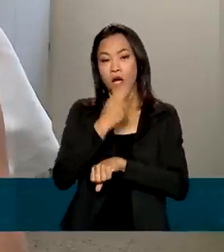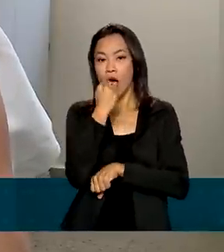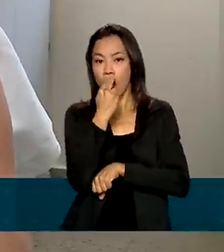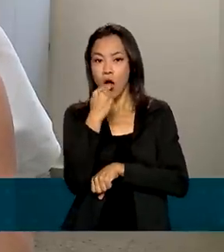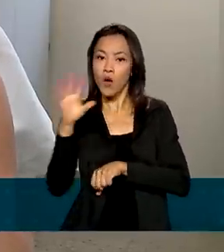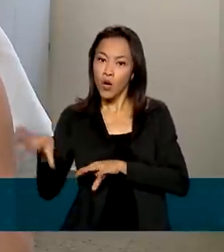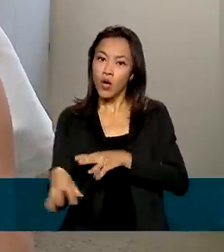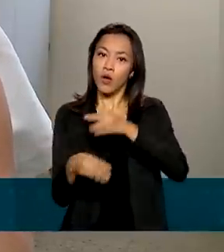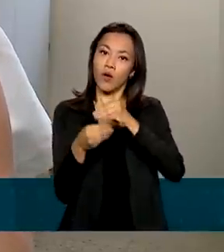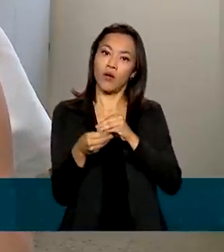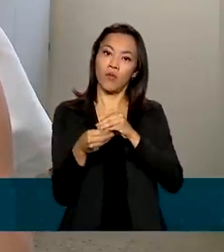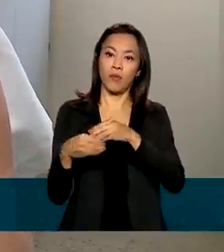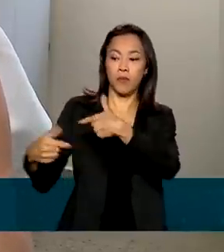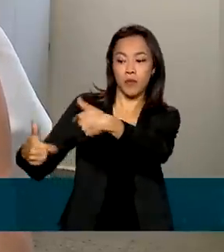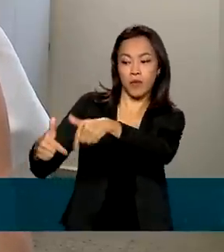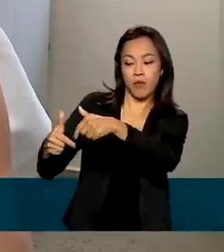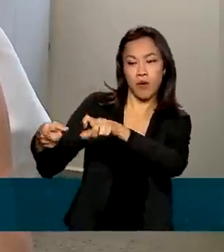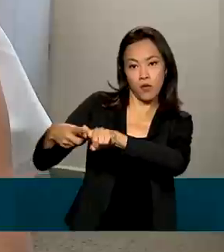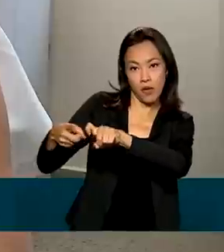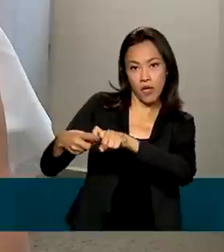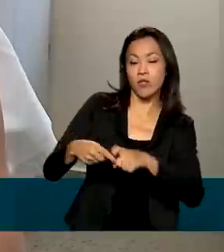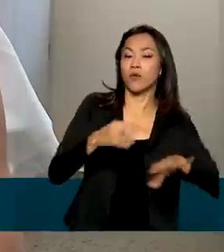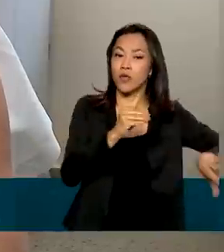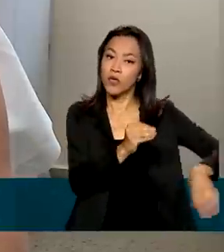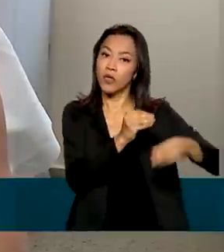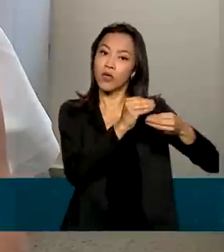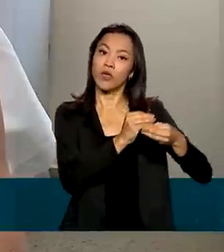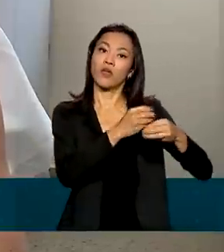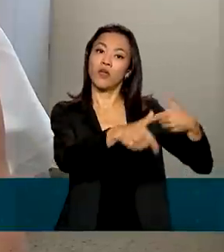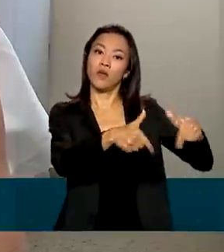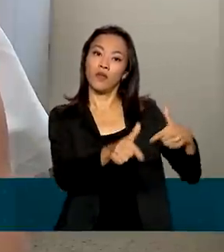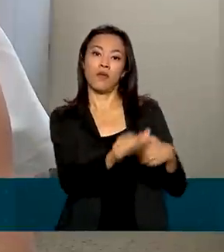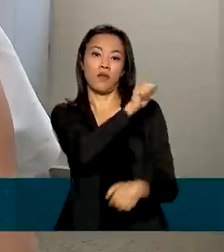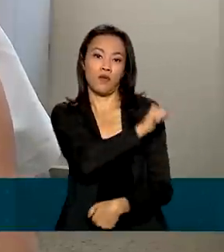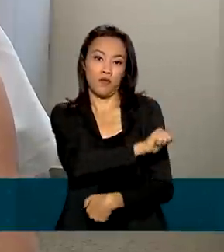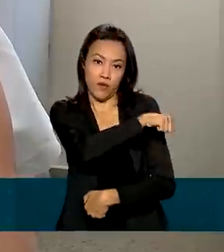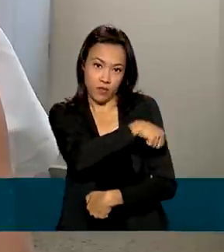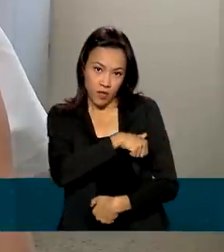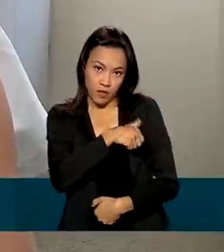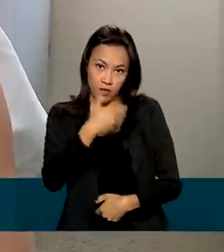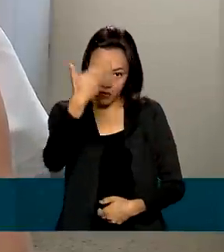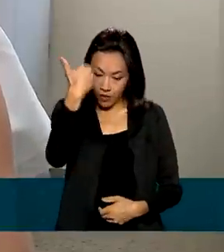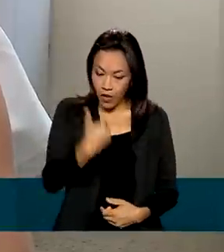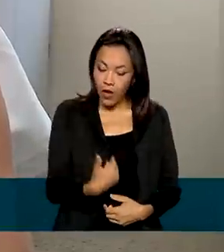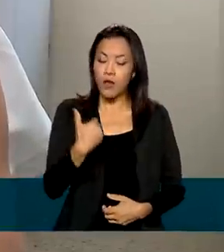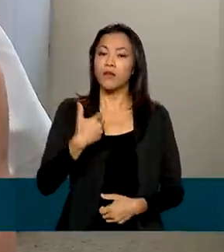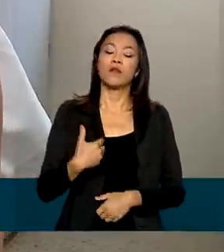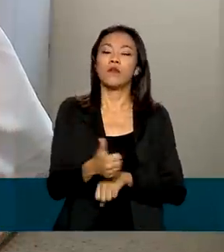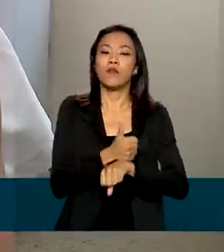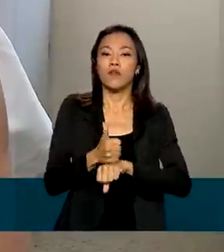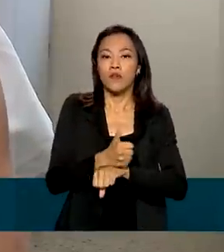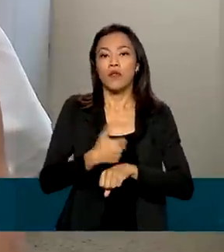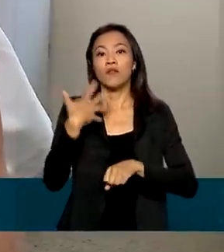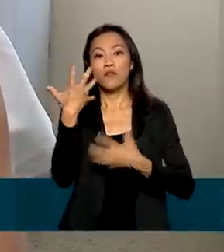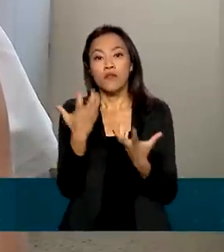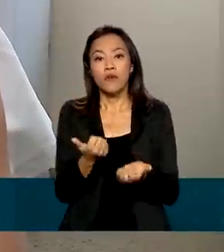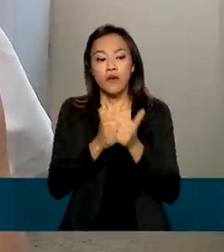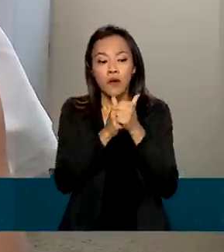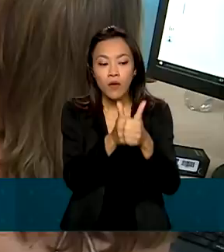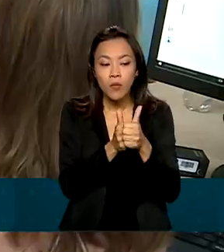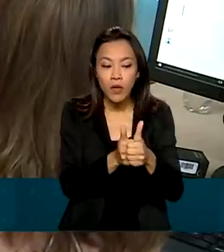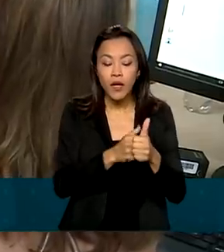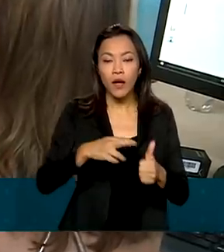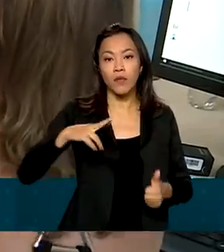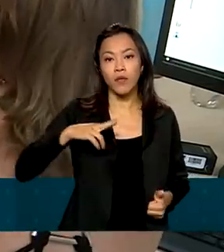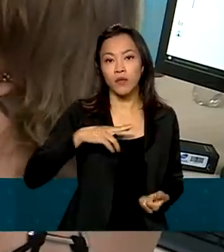médico e do enfermeiro. Então, de acordo com a necessidade dela, a gente vai desenvolver um trabalho de acompanhamento individual.